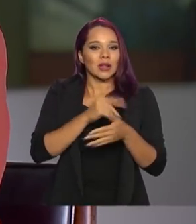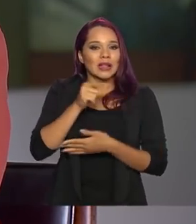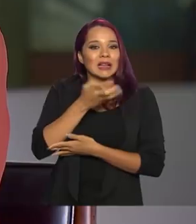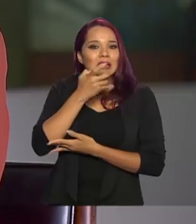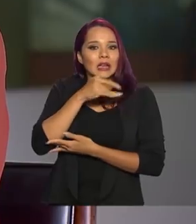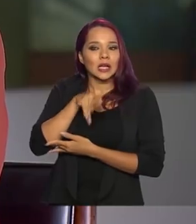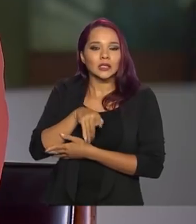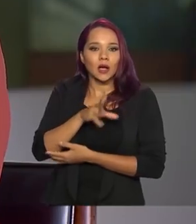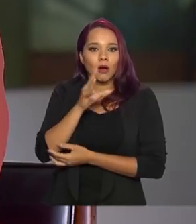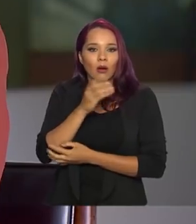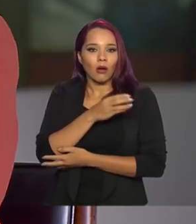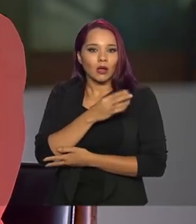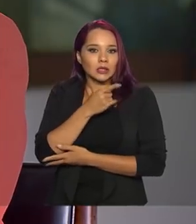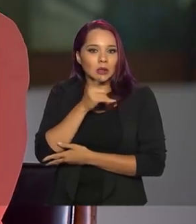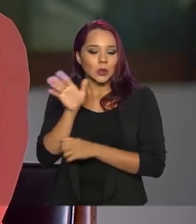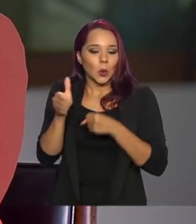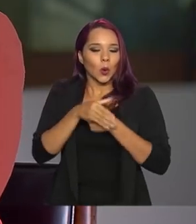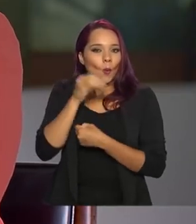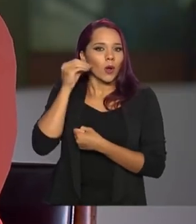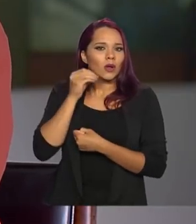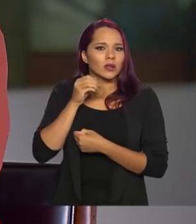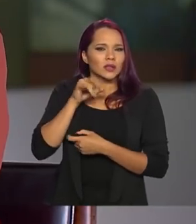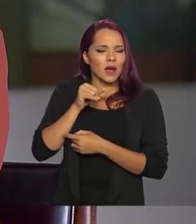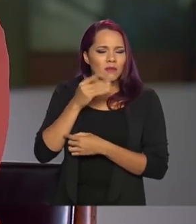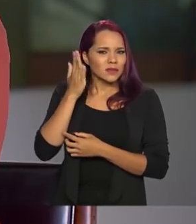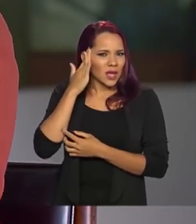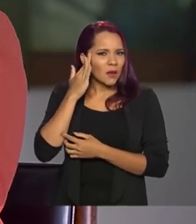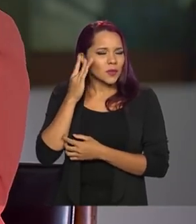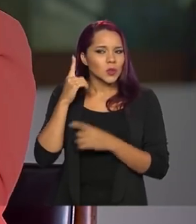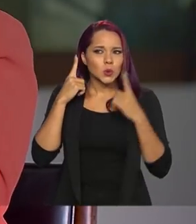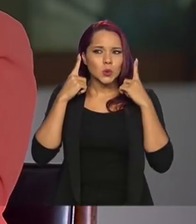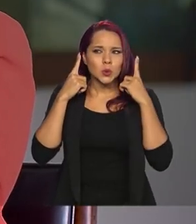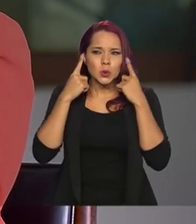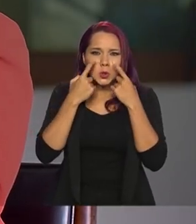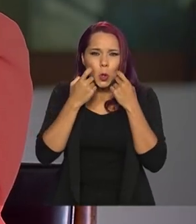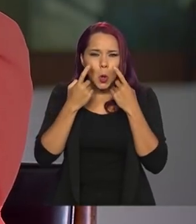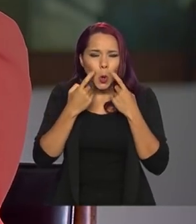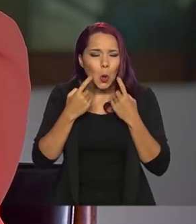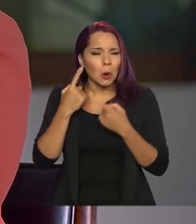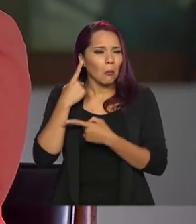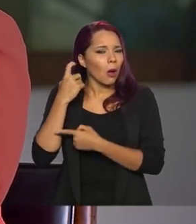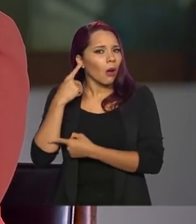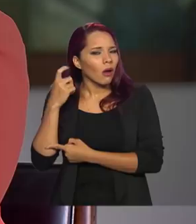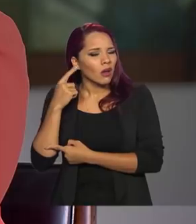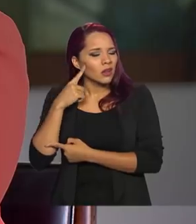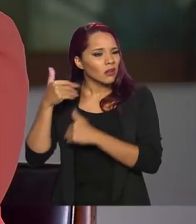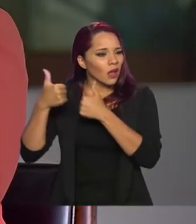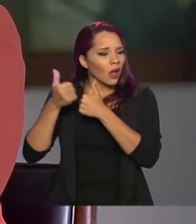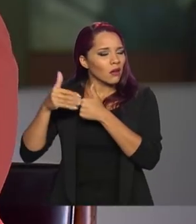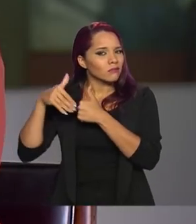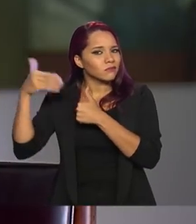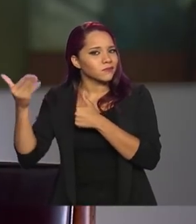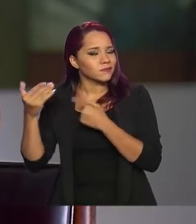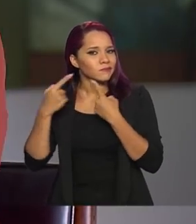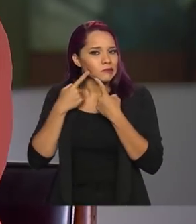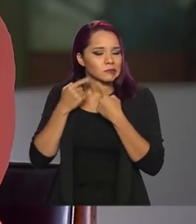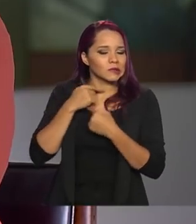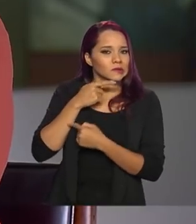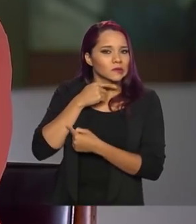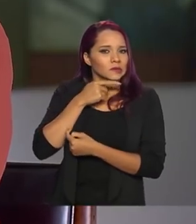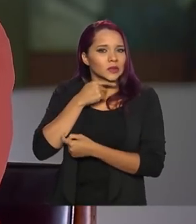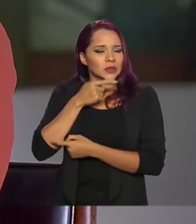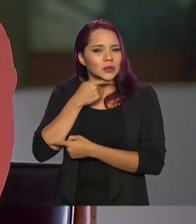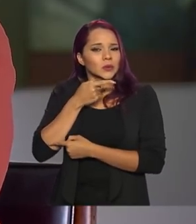omita nunca. Sabe aquele choro estranho, aquele barulho estranho que você está escutando na casa do vizinho, mas você está na